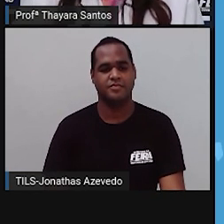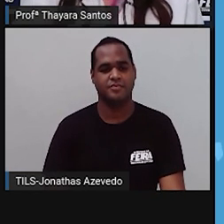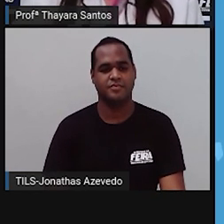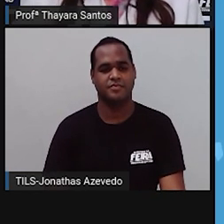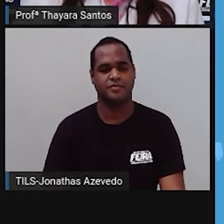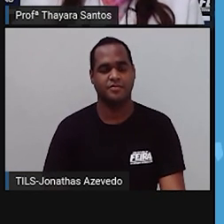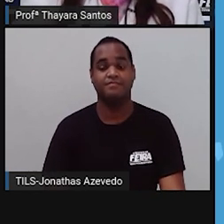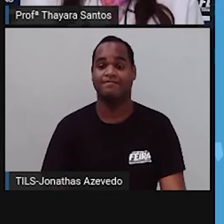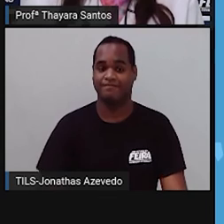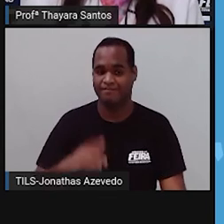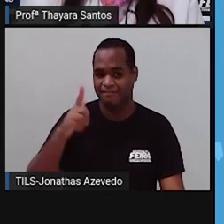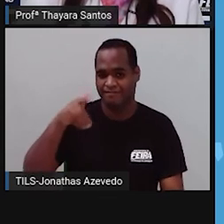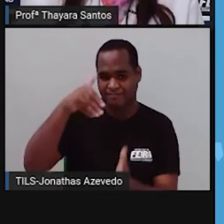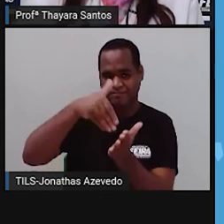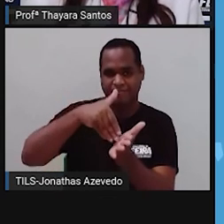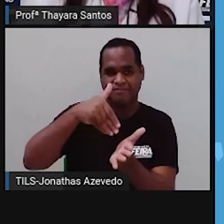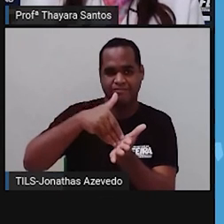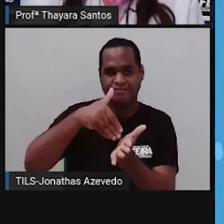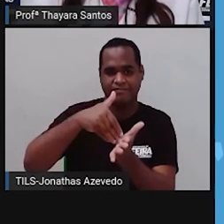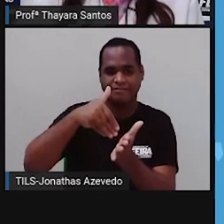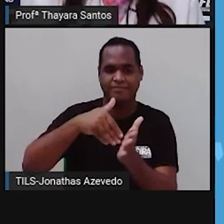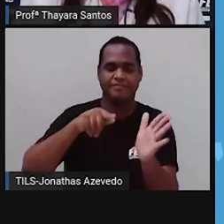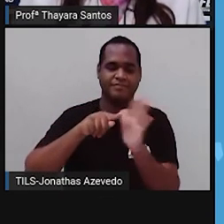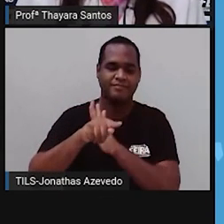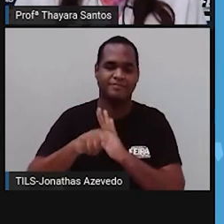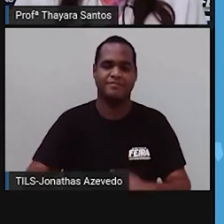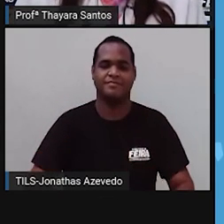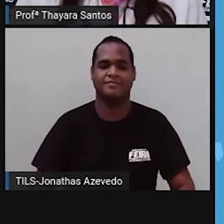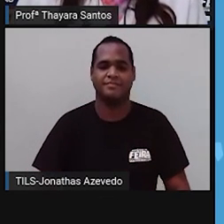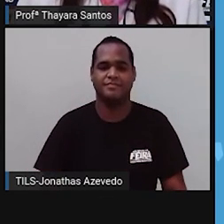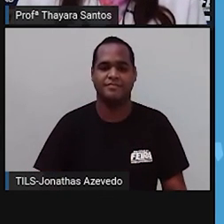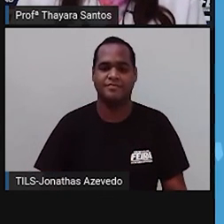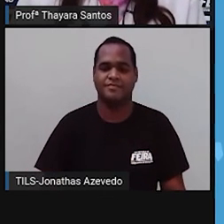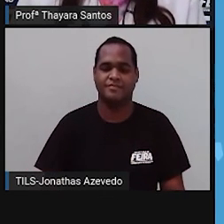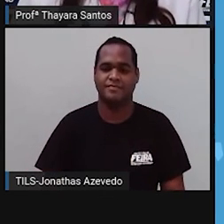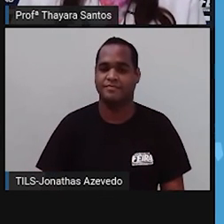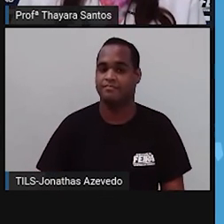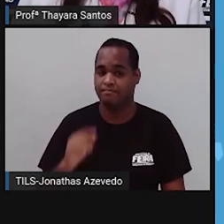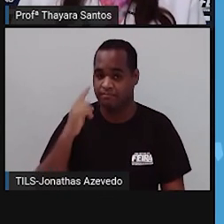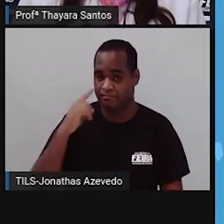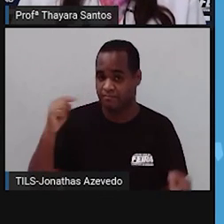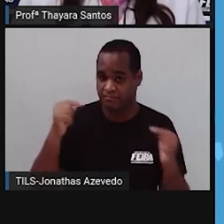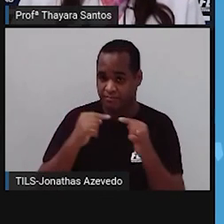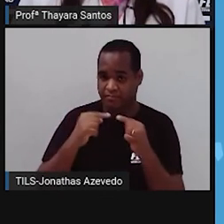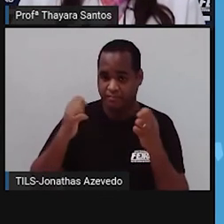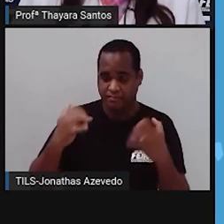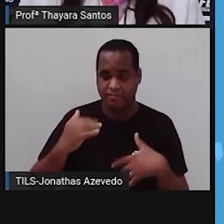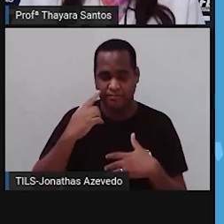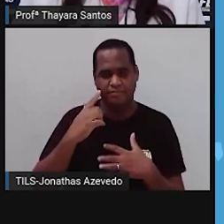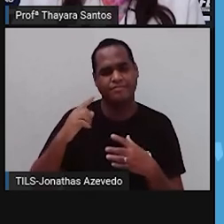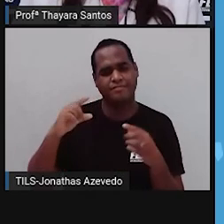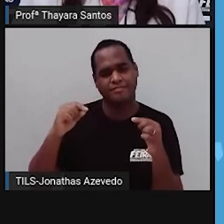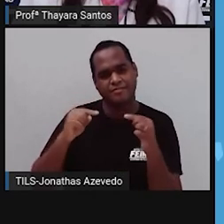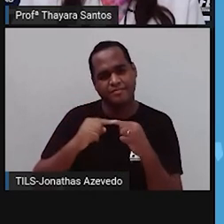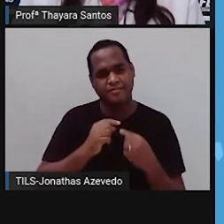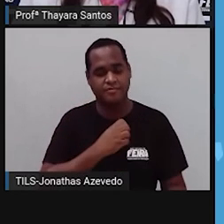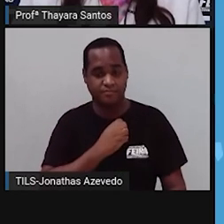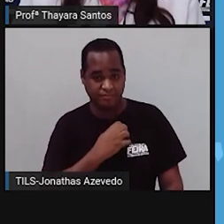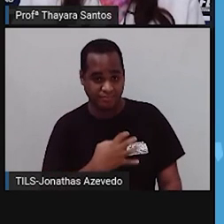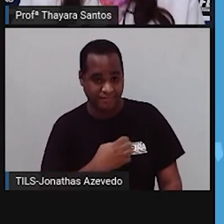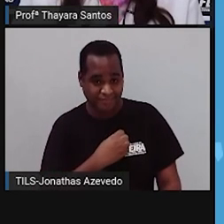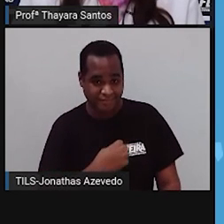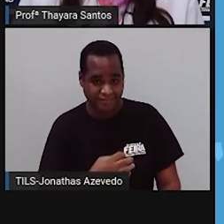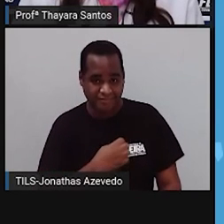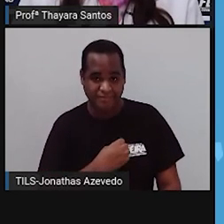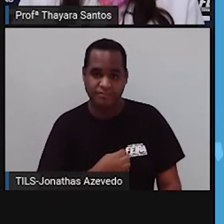Vamos para a última questão agora. O tipo de contração realizada pelo músculo cardíaco é classificada